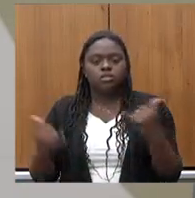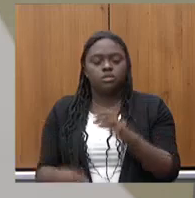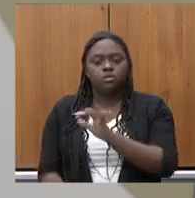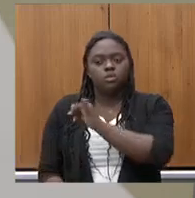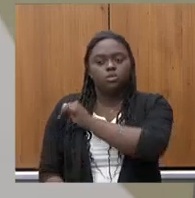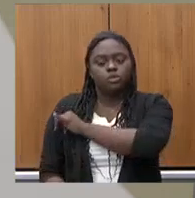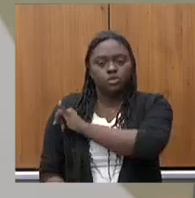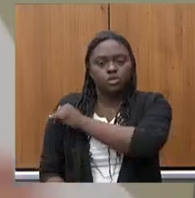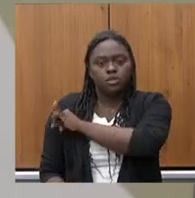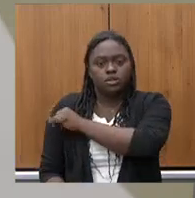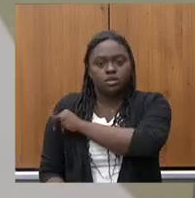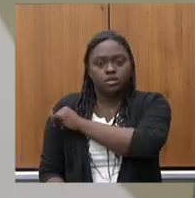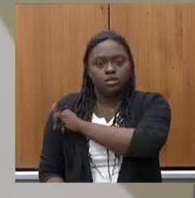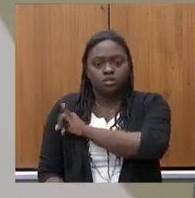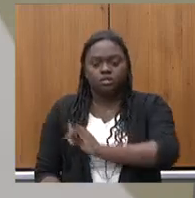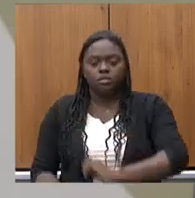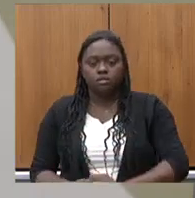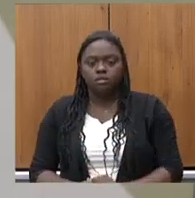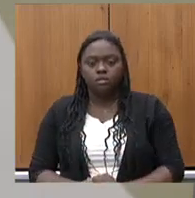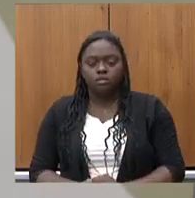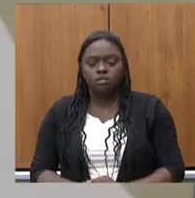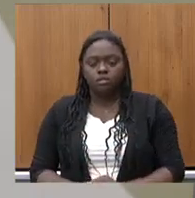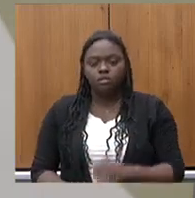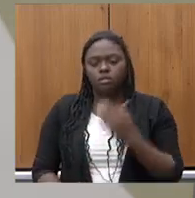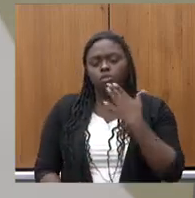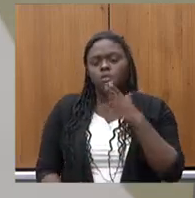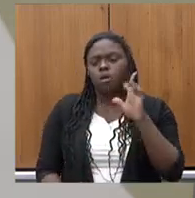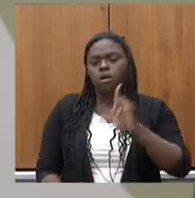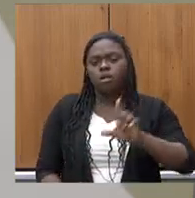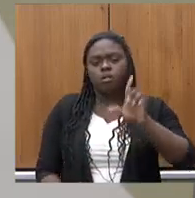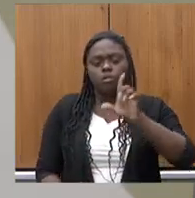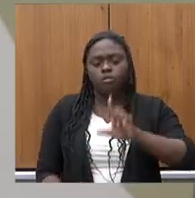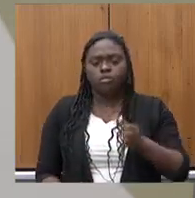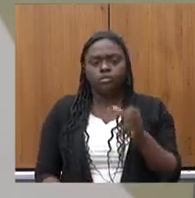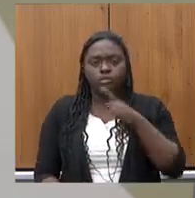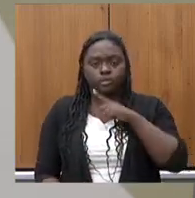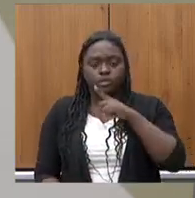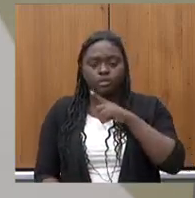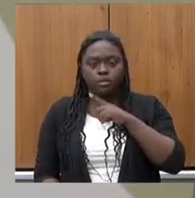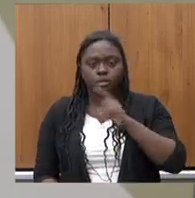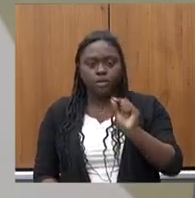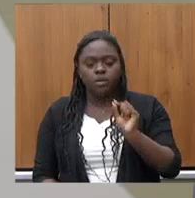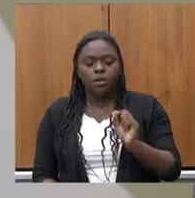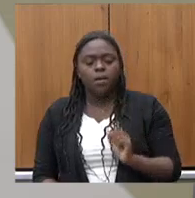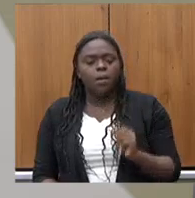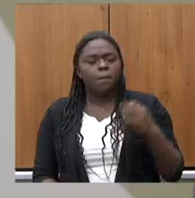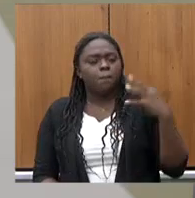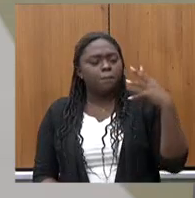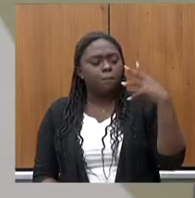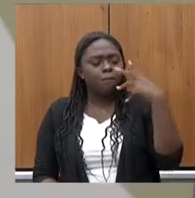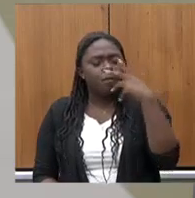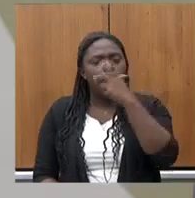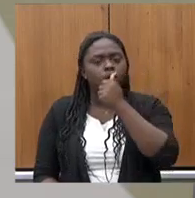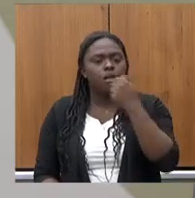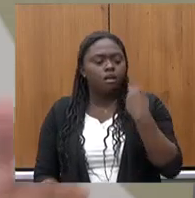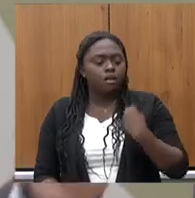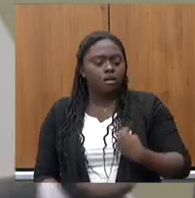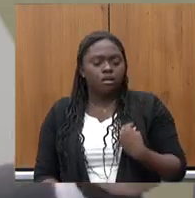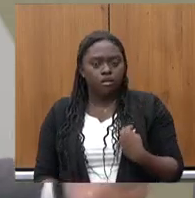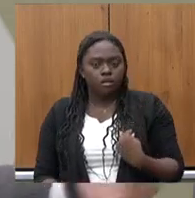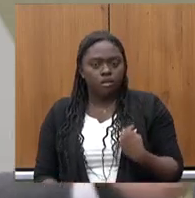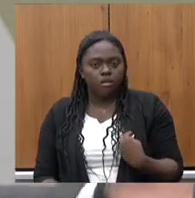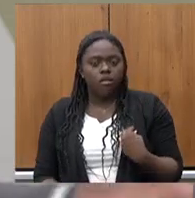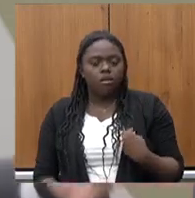Janeiro qual é a lógica de termos uma bela participação numa